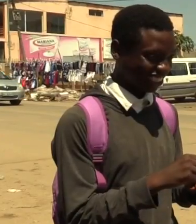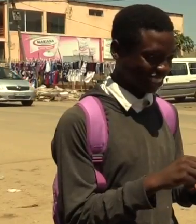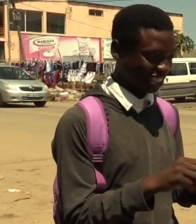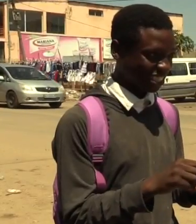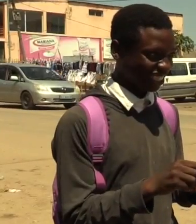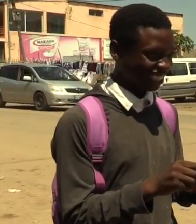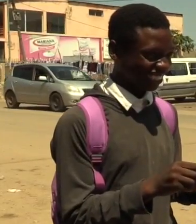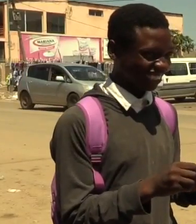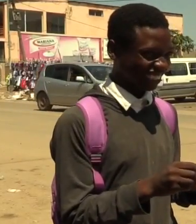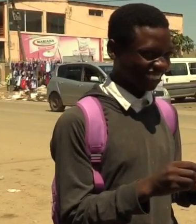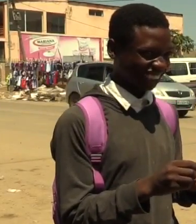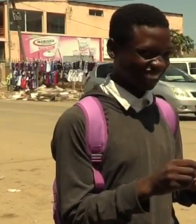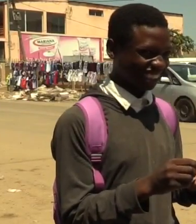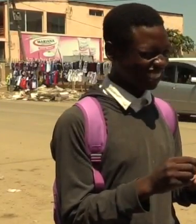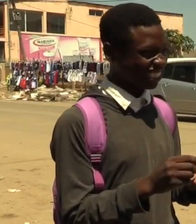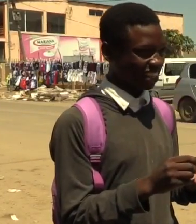Esferográfica.